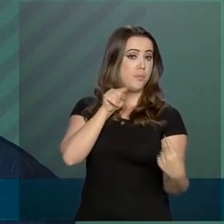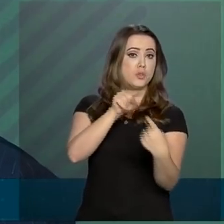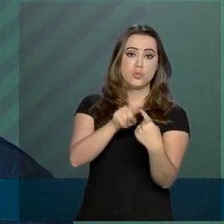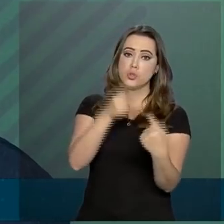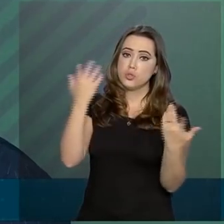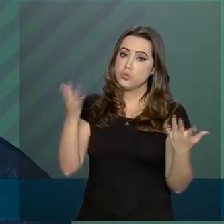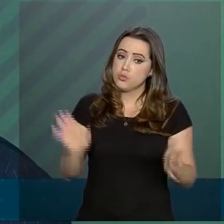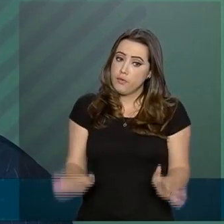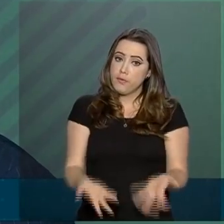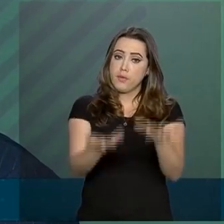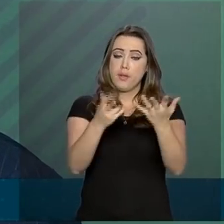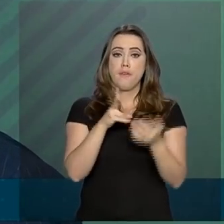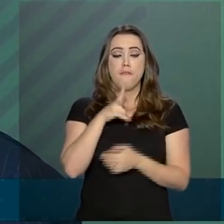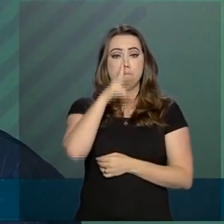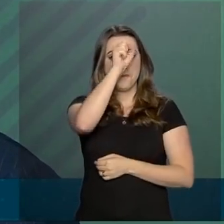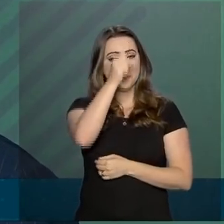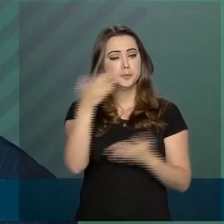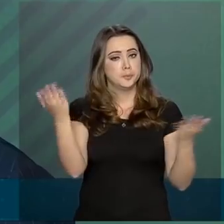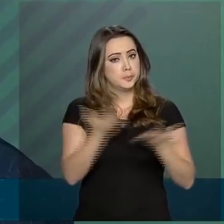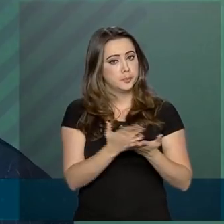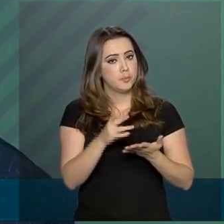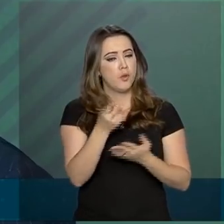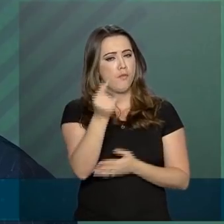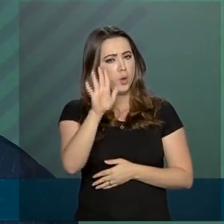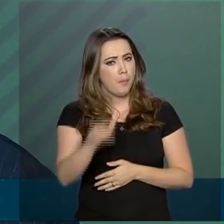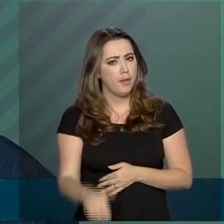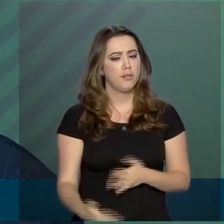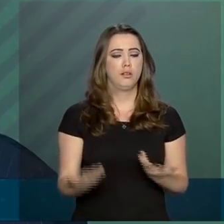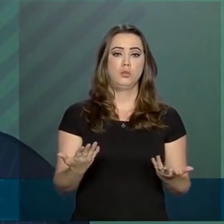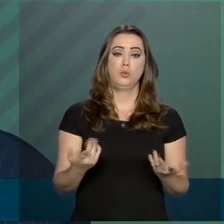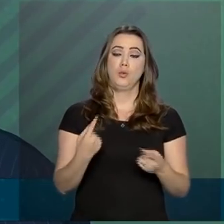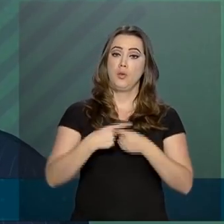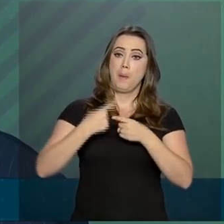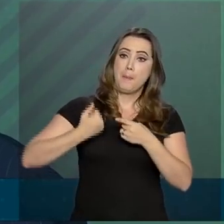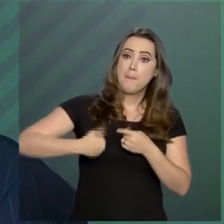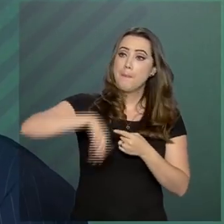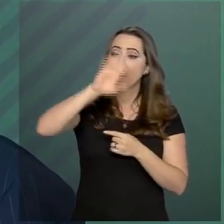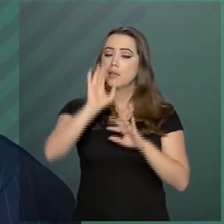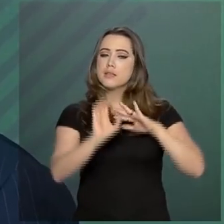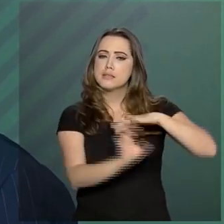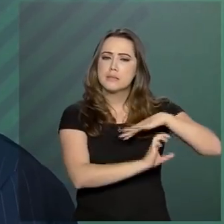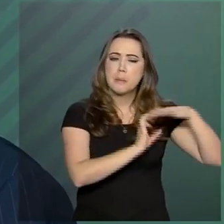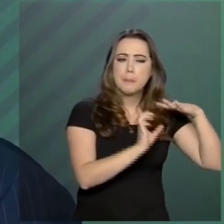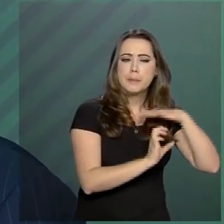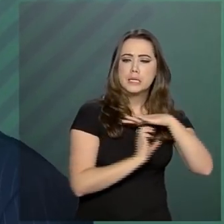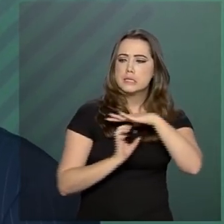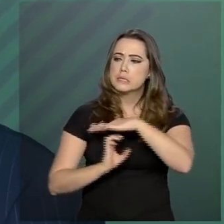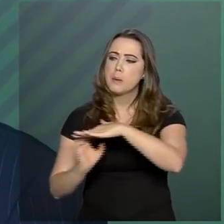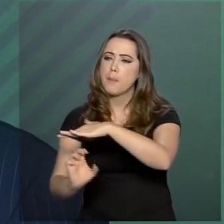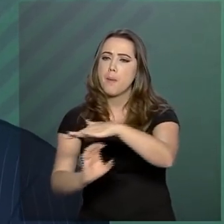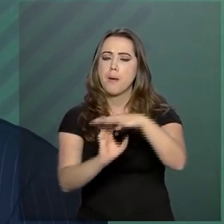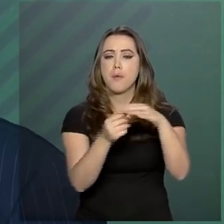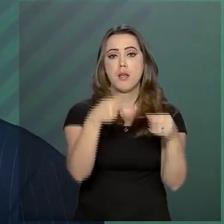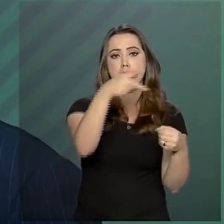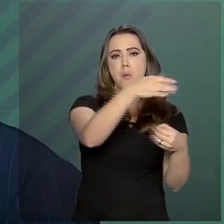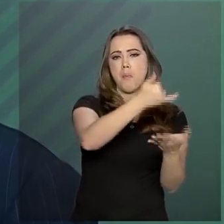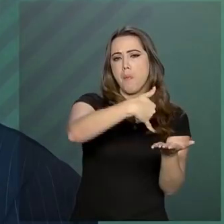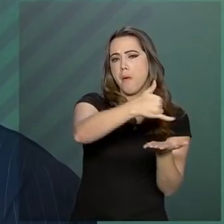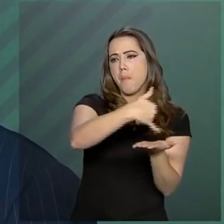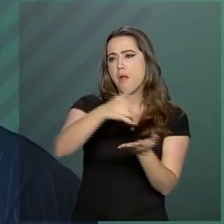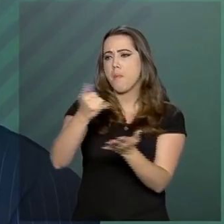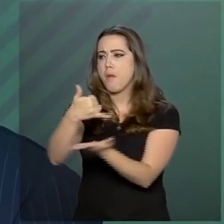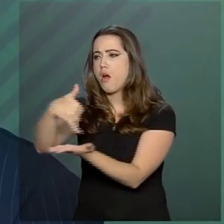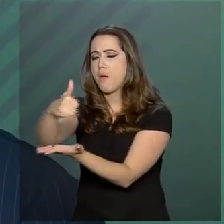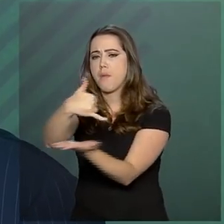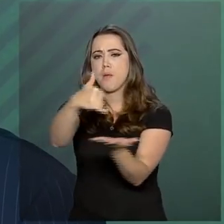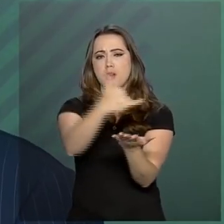choque de energia barata. Nós vamos aumentar a competição, não só no petróleo, mas também no gás. A ideia de monopólio